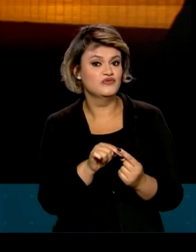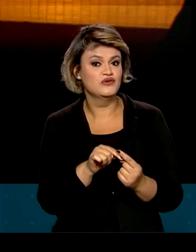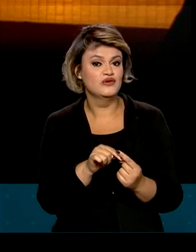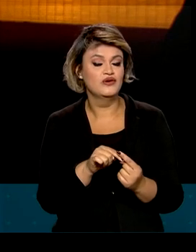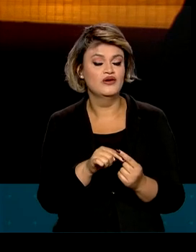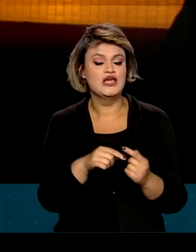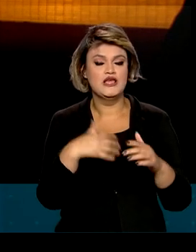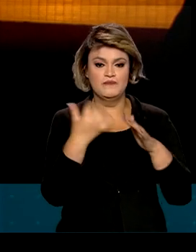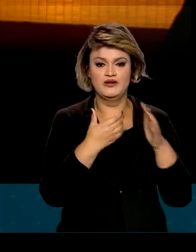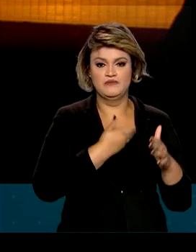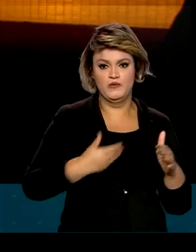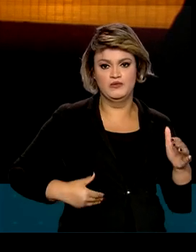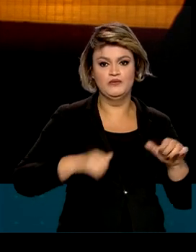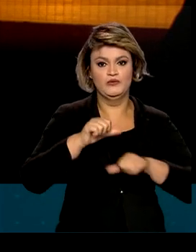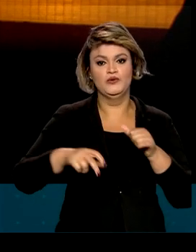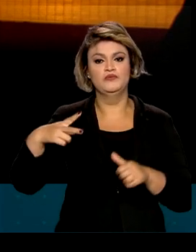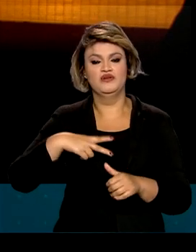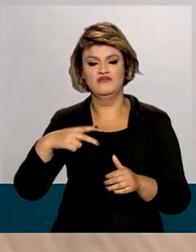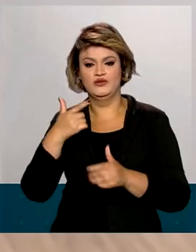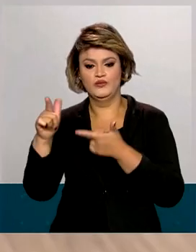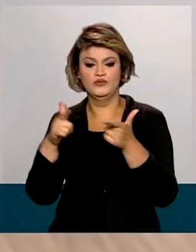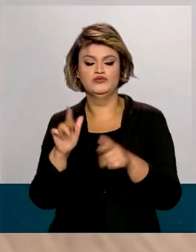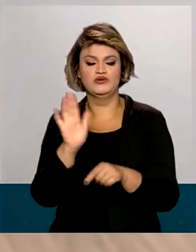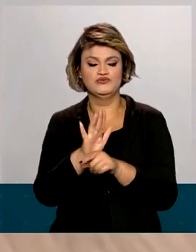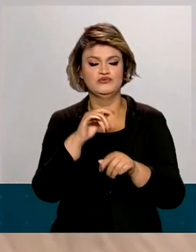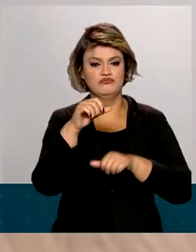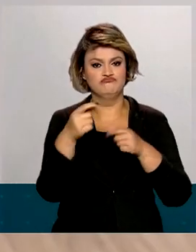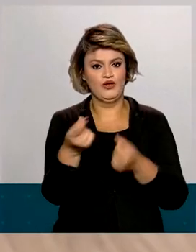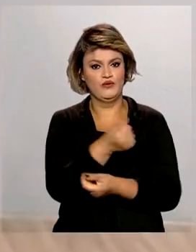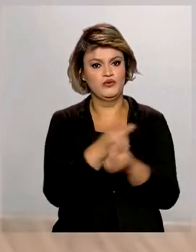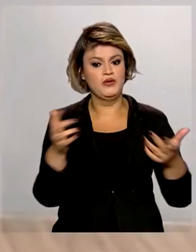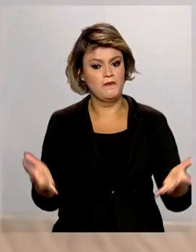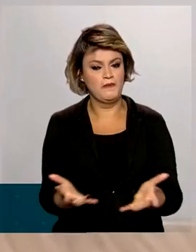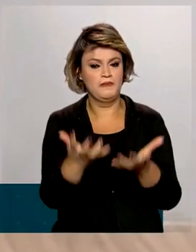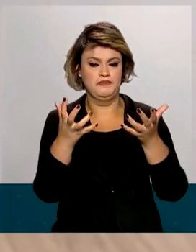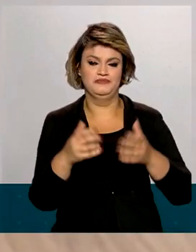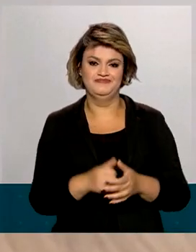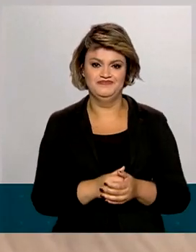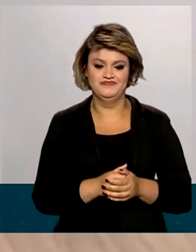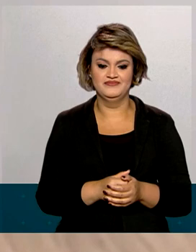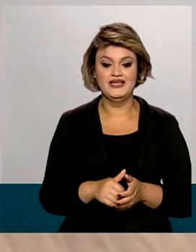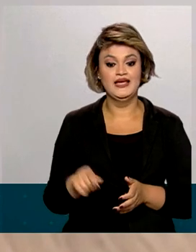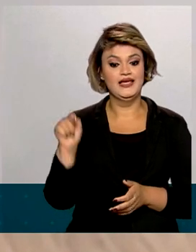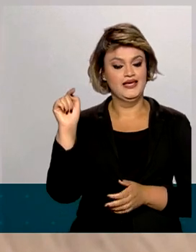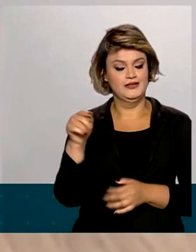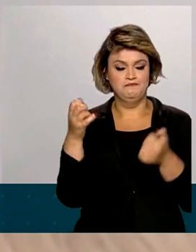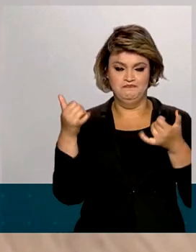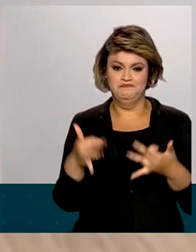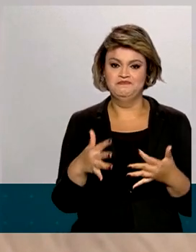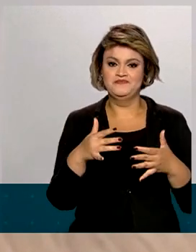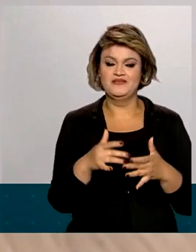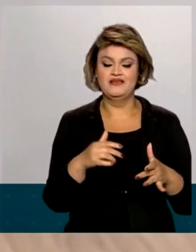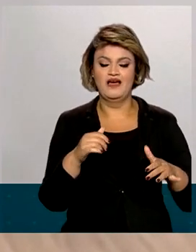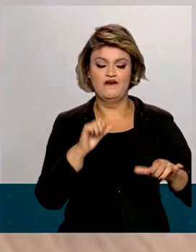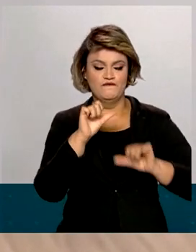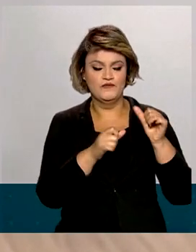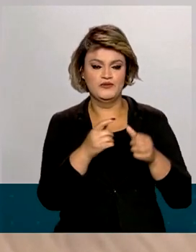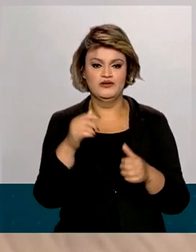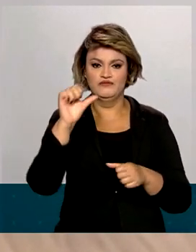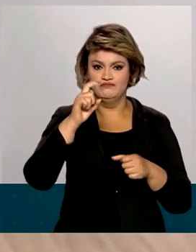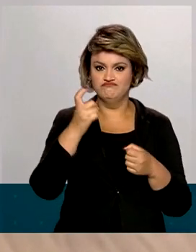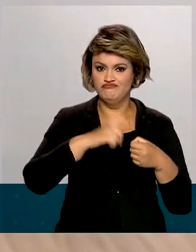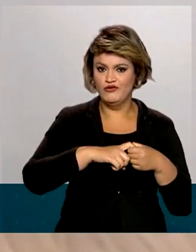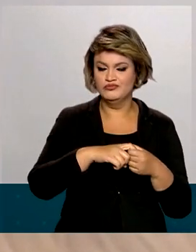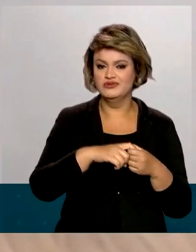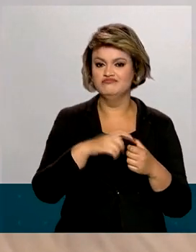privatizações e concessões. Estamos seguindo com a recuperação consistente. O Brasil está